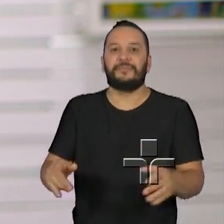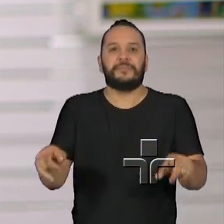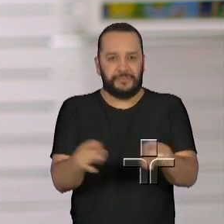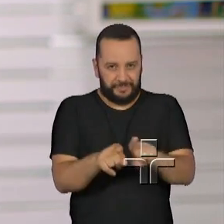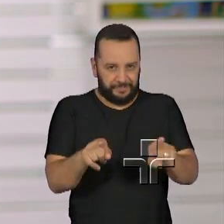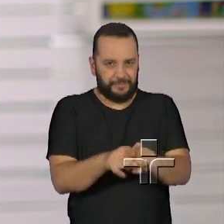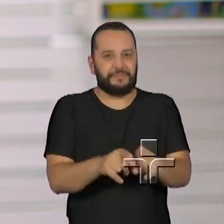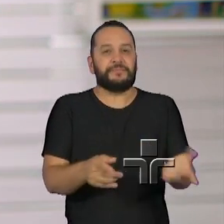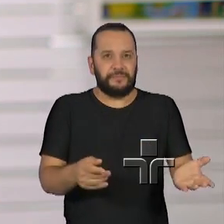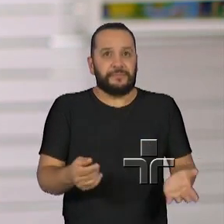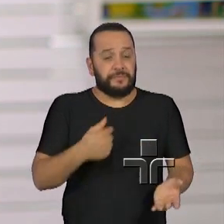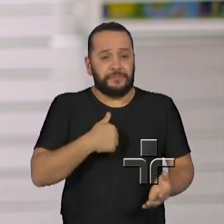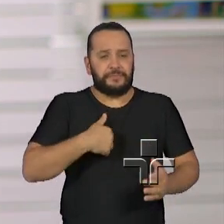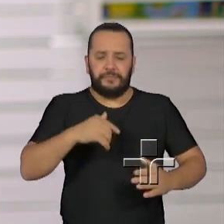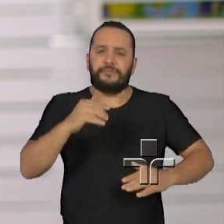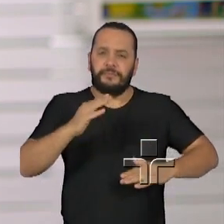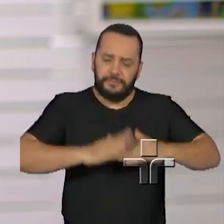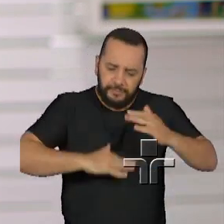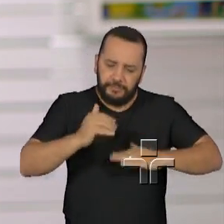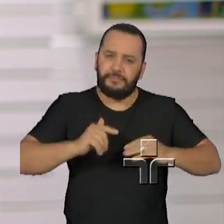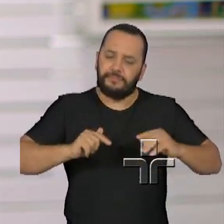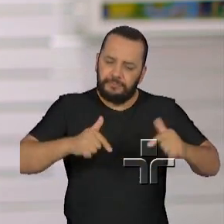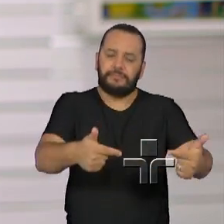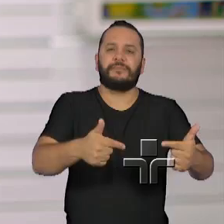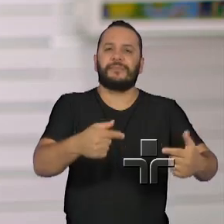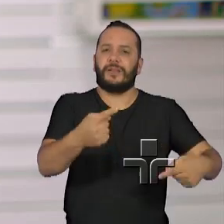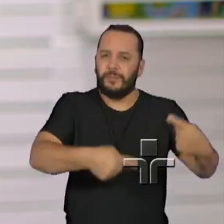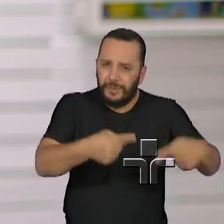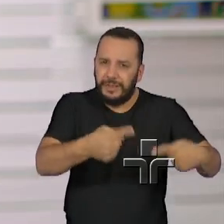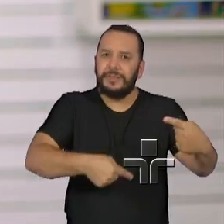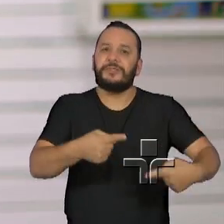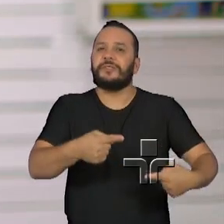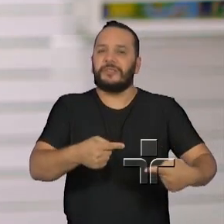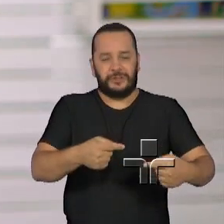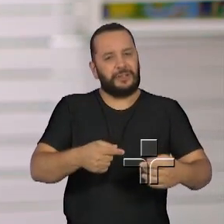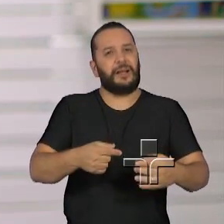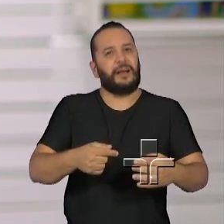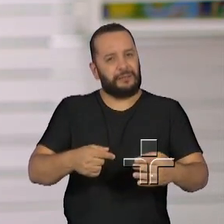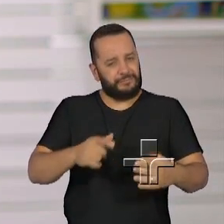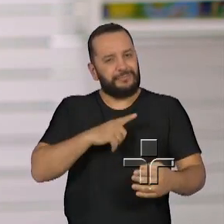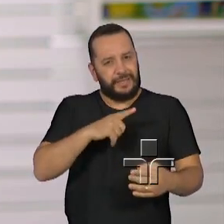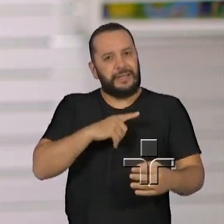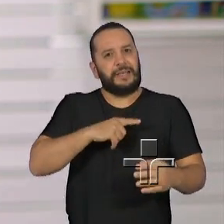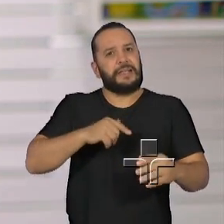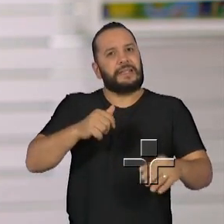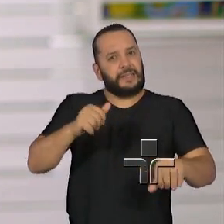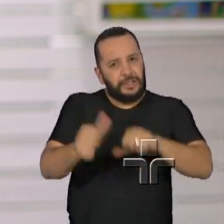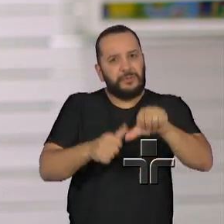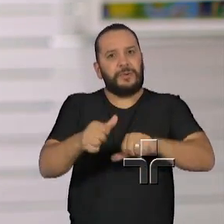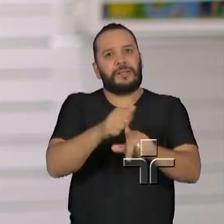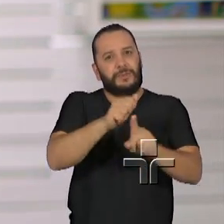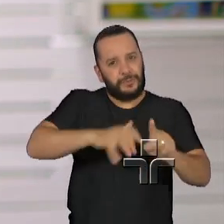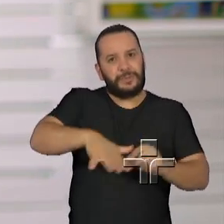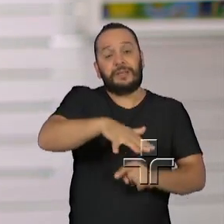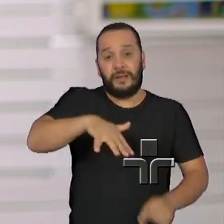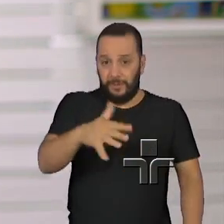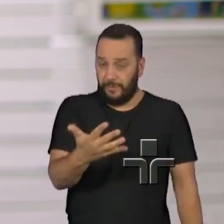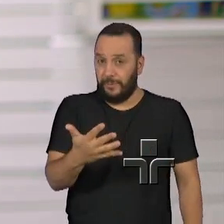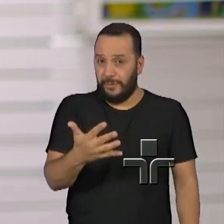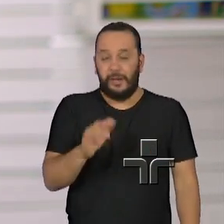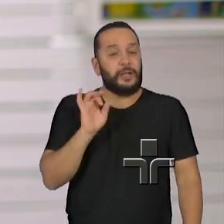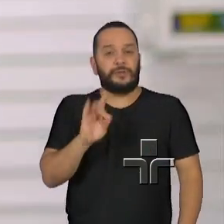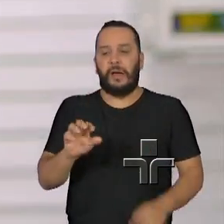políticas tem sido fator de transformação mesmo social, que a gente pode dizer, né? Não só